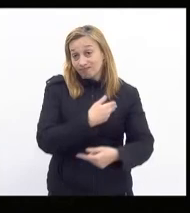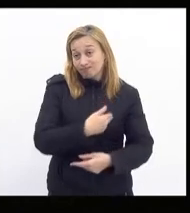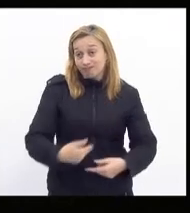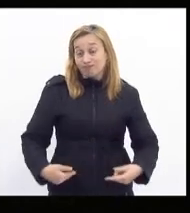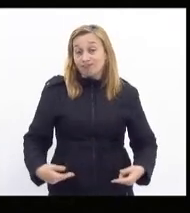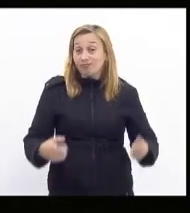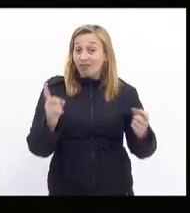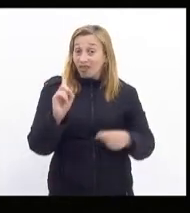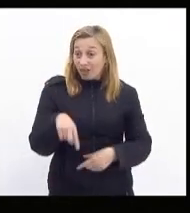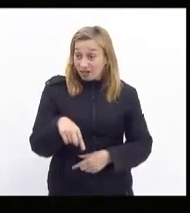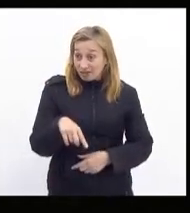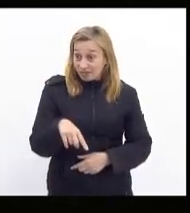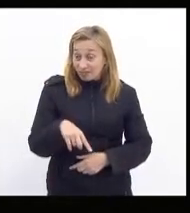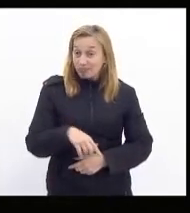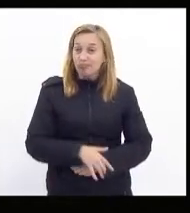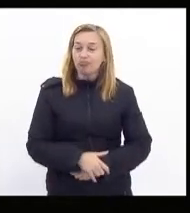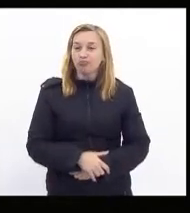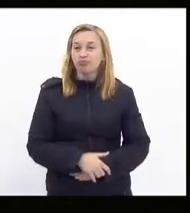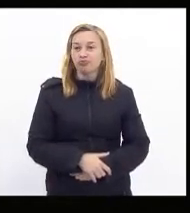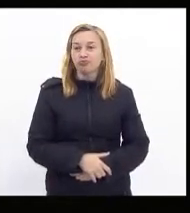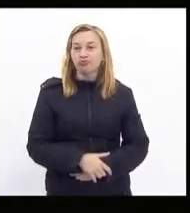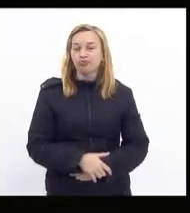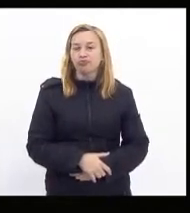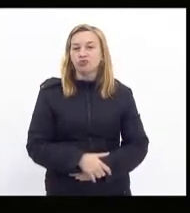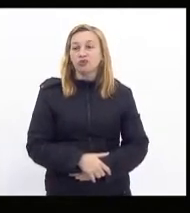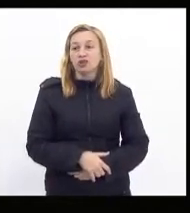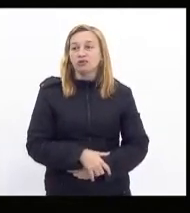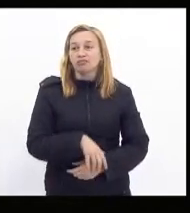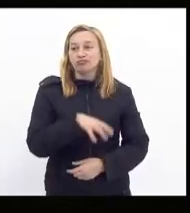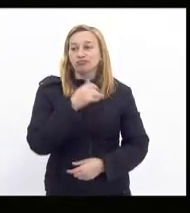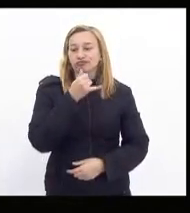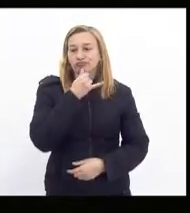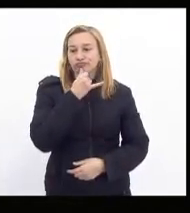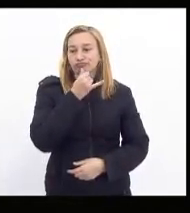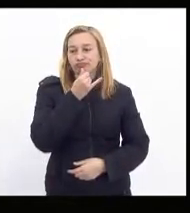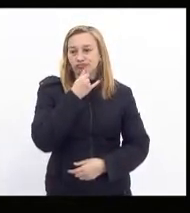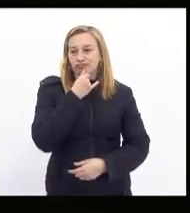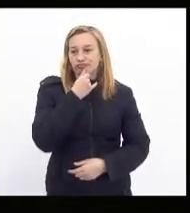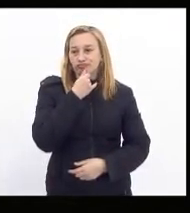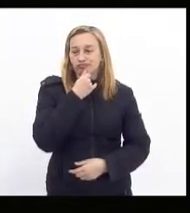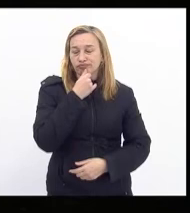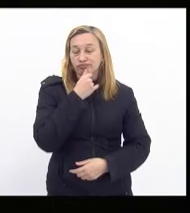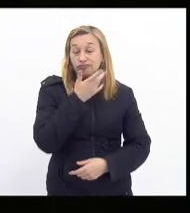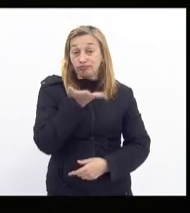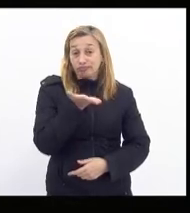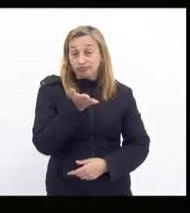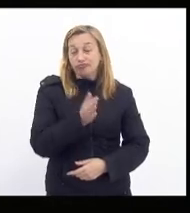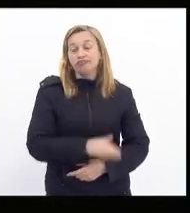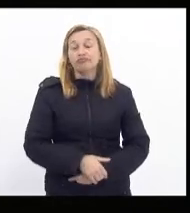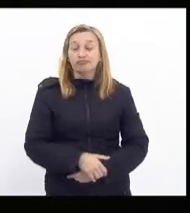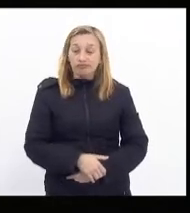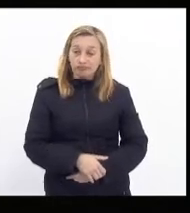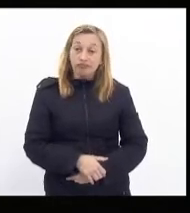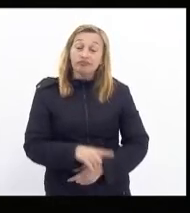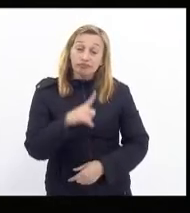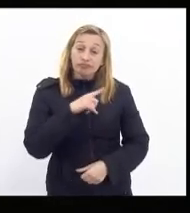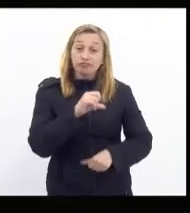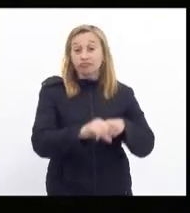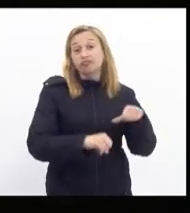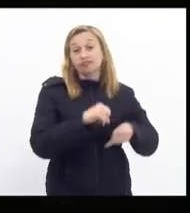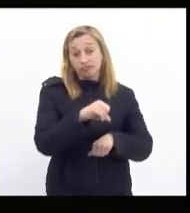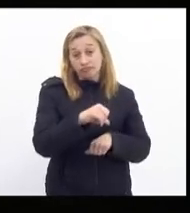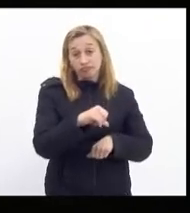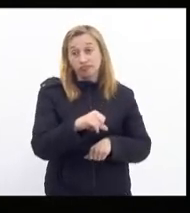é um tormento é pesadelo de maneira que nós temos que mudar isto